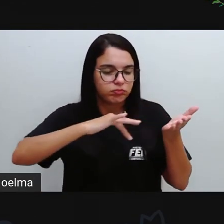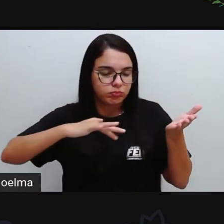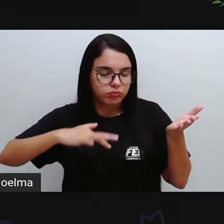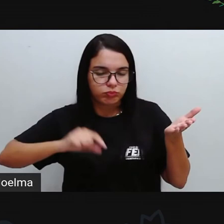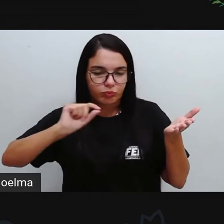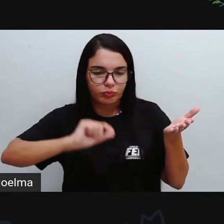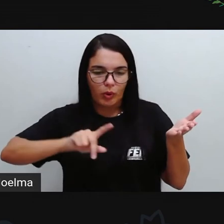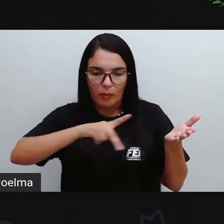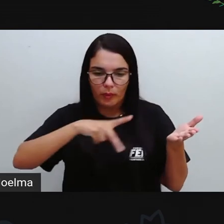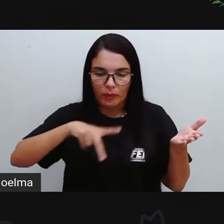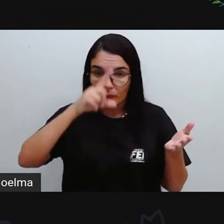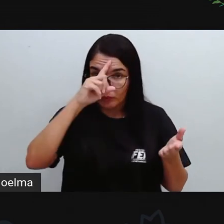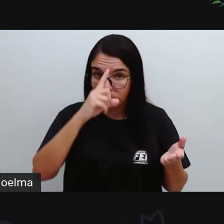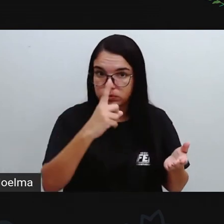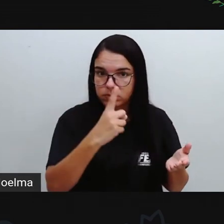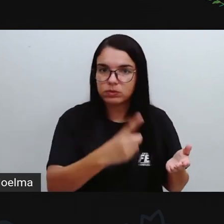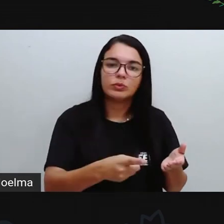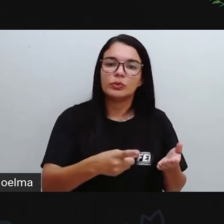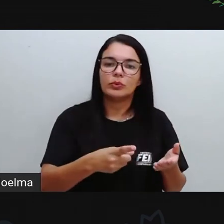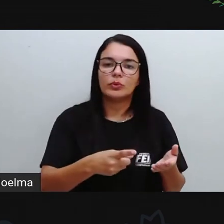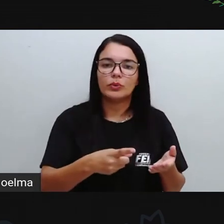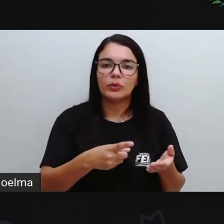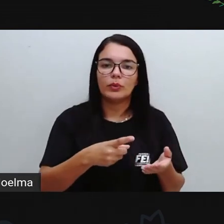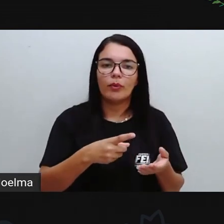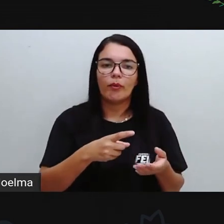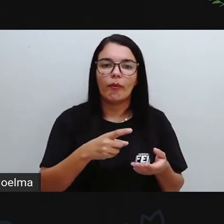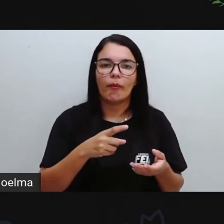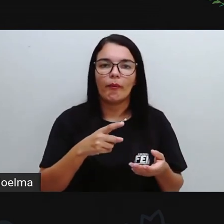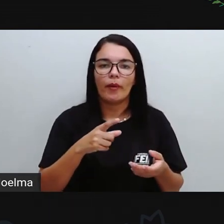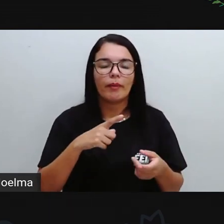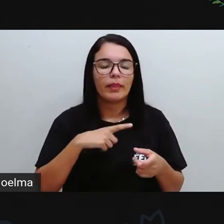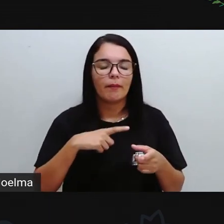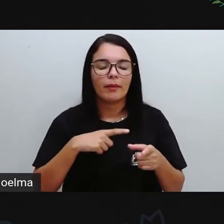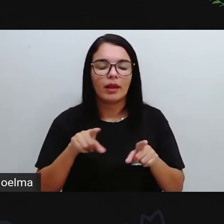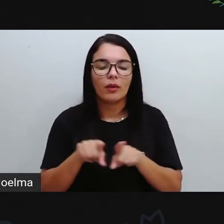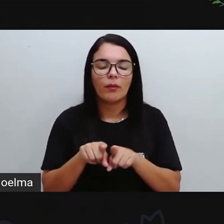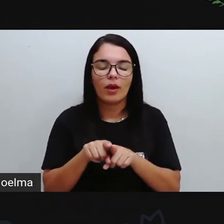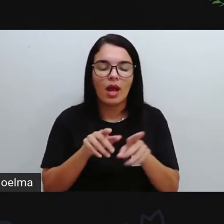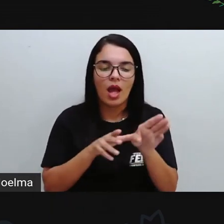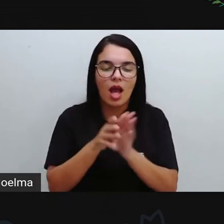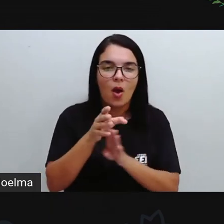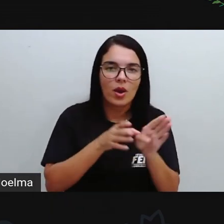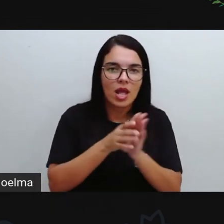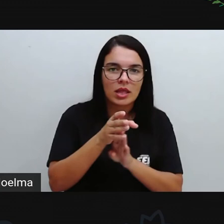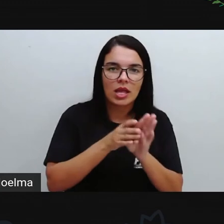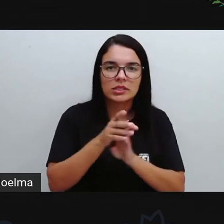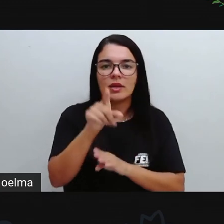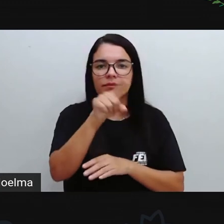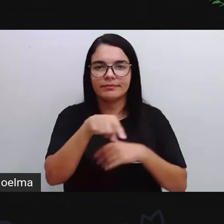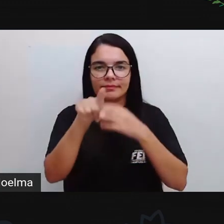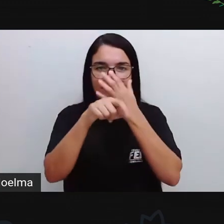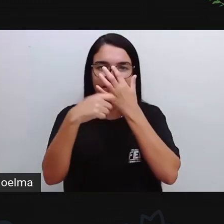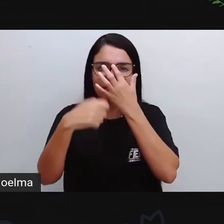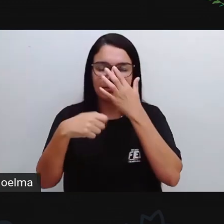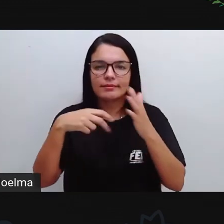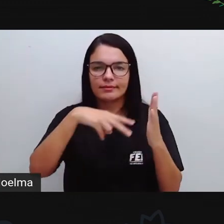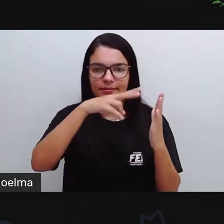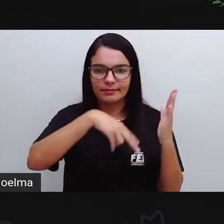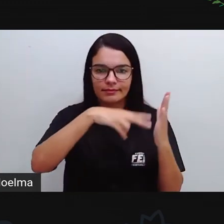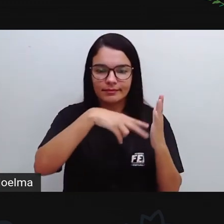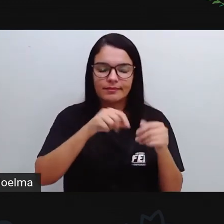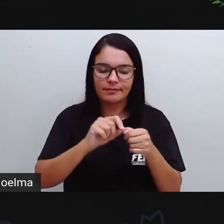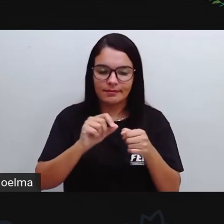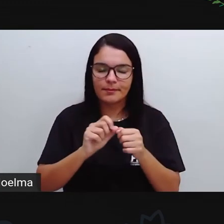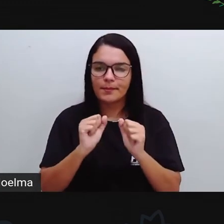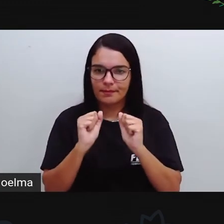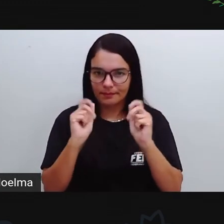deixadas aí pelo seu professor, pela sua professora, a parte de orientações, é muito importante que vocês façam essa leitura e vão realizar